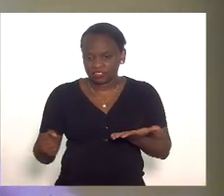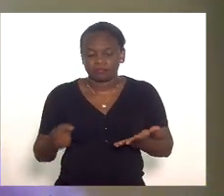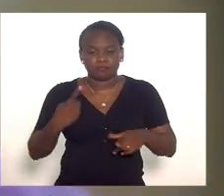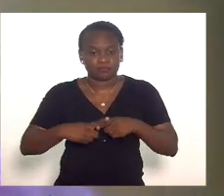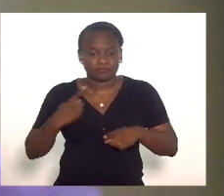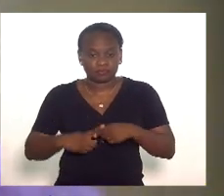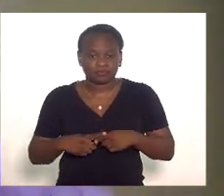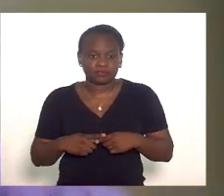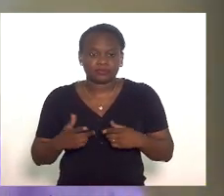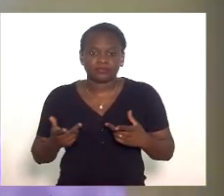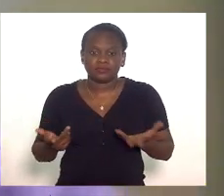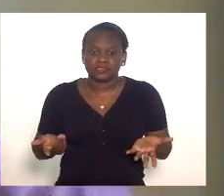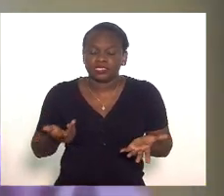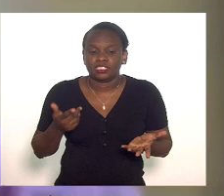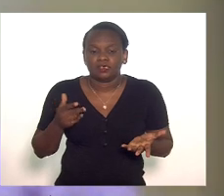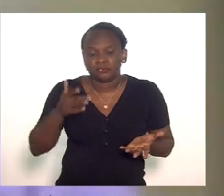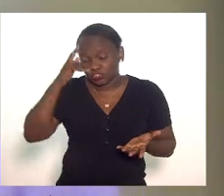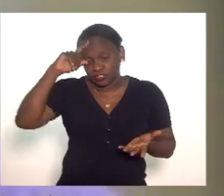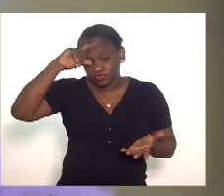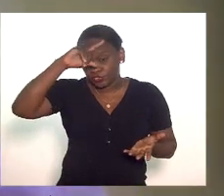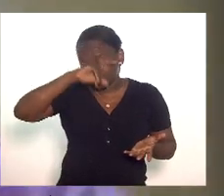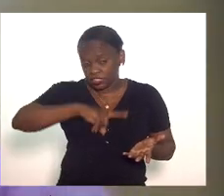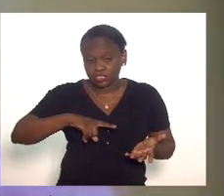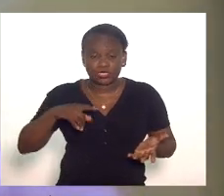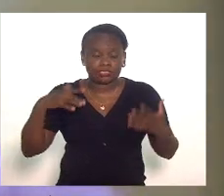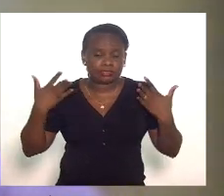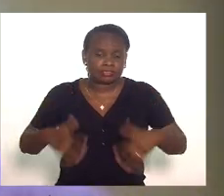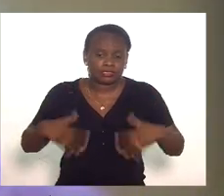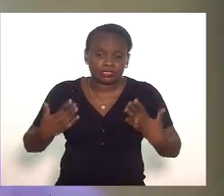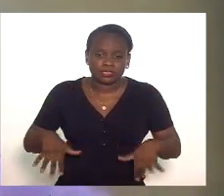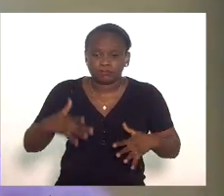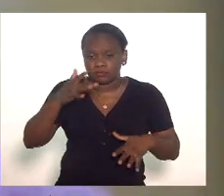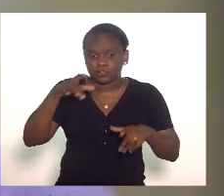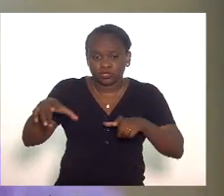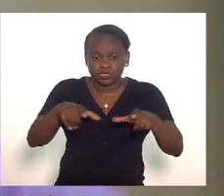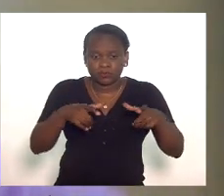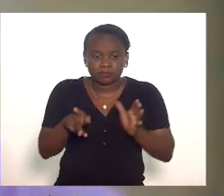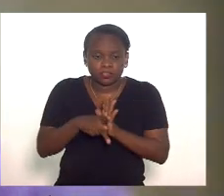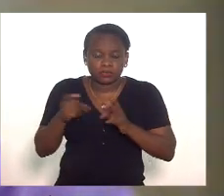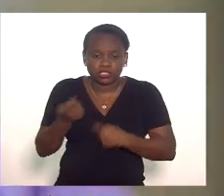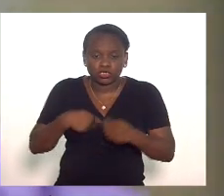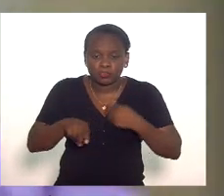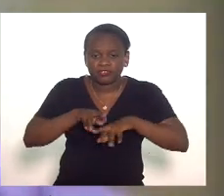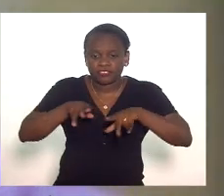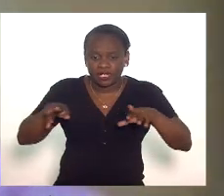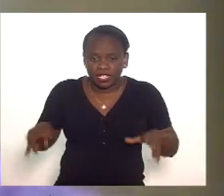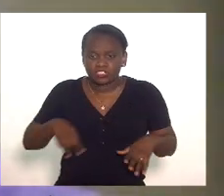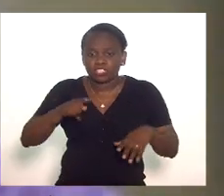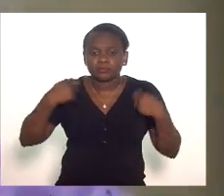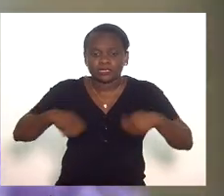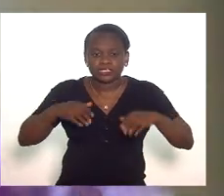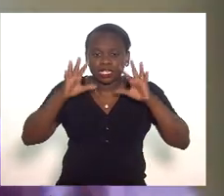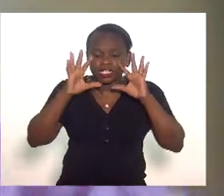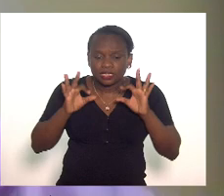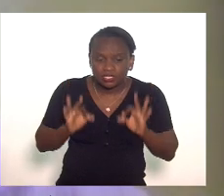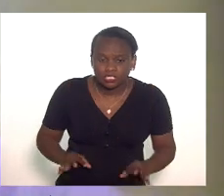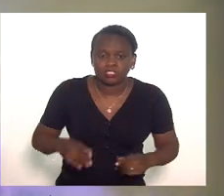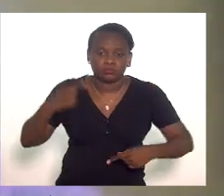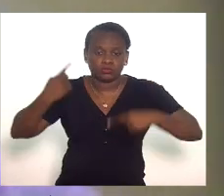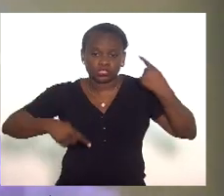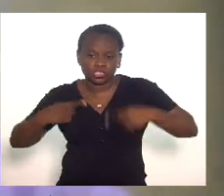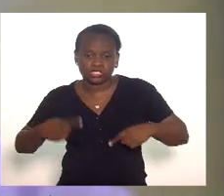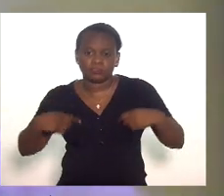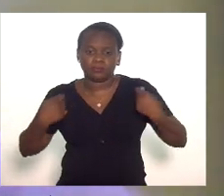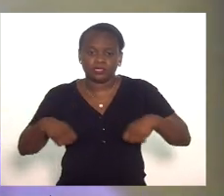a situação difícil dramática de vários setores da economia que merecem a nossa atenção e merecem políticas